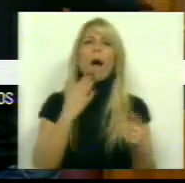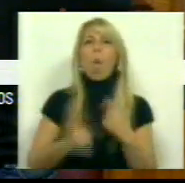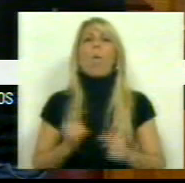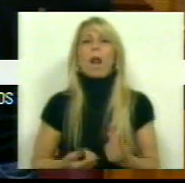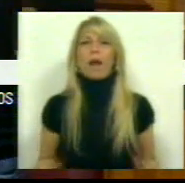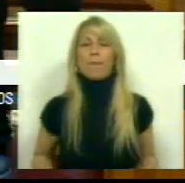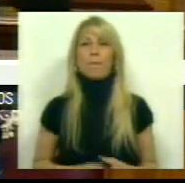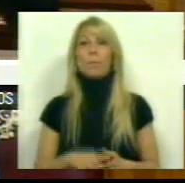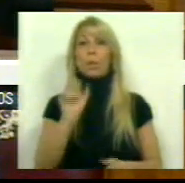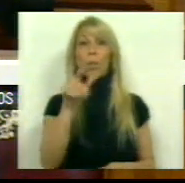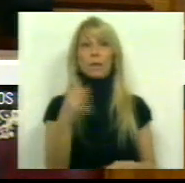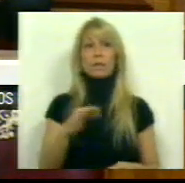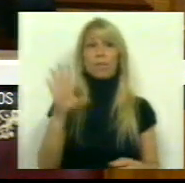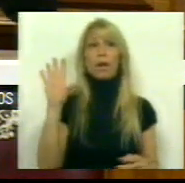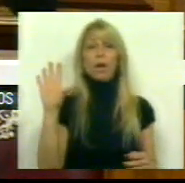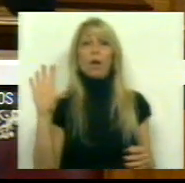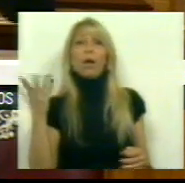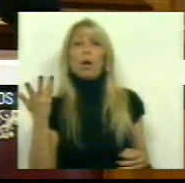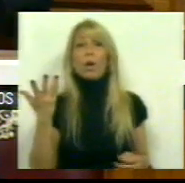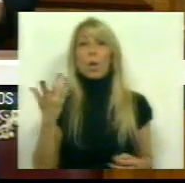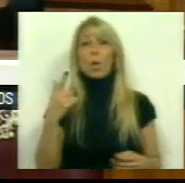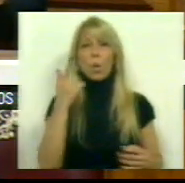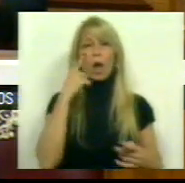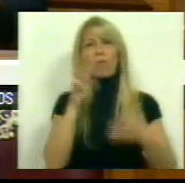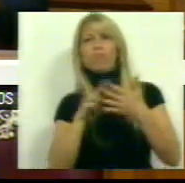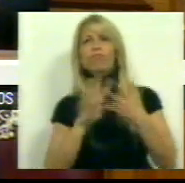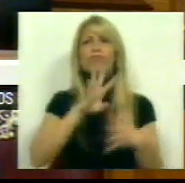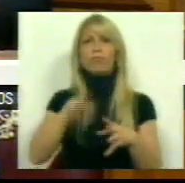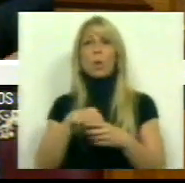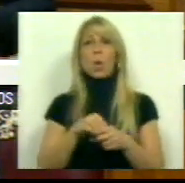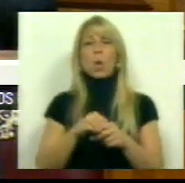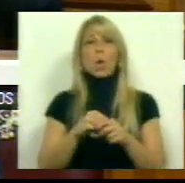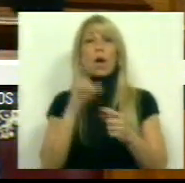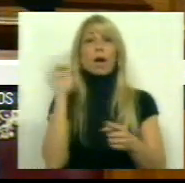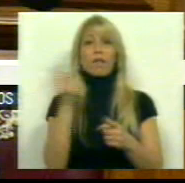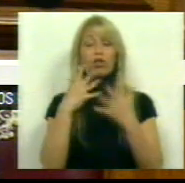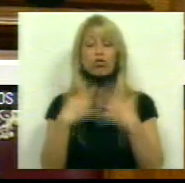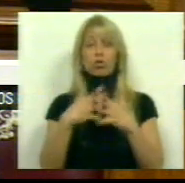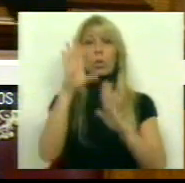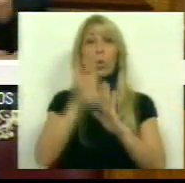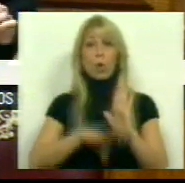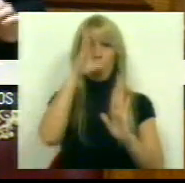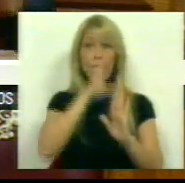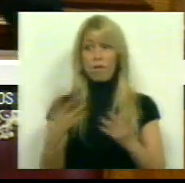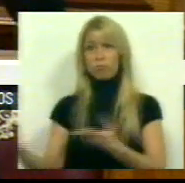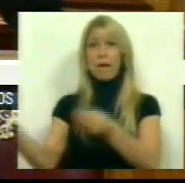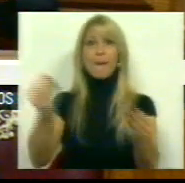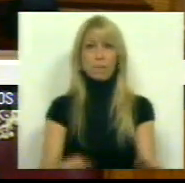PCP, quando conheceu o conteúdo da revisão da estrutura curricular que foi apresentado por este Governo,